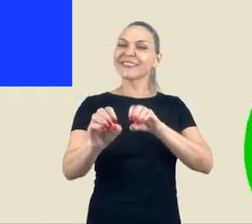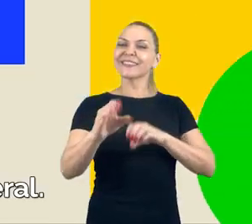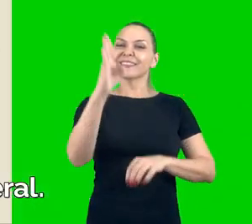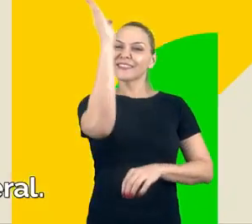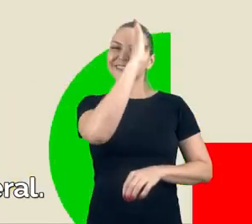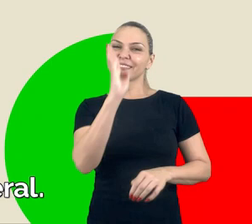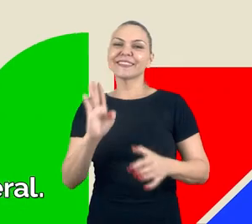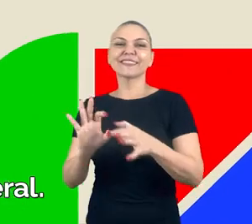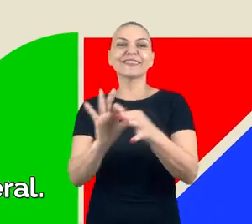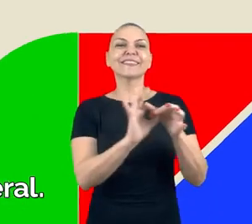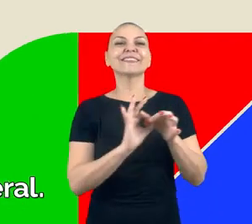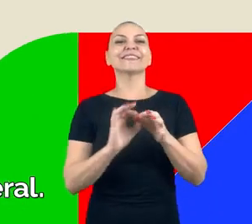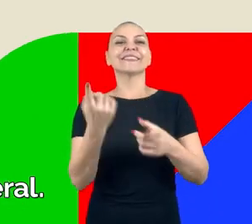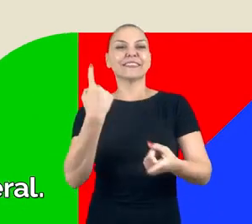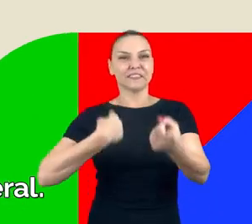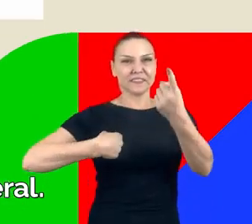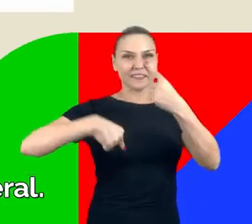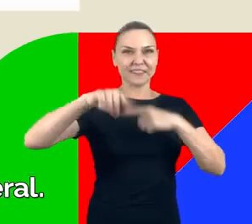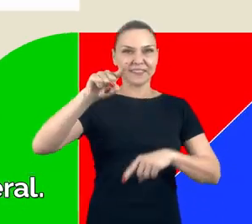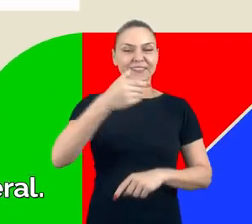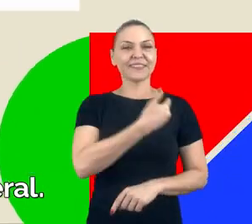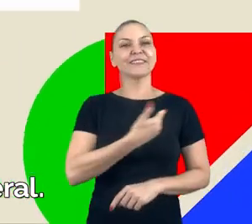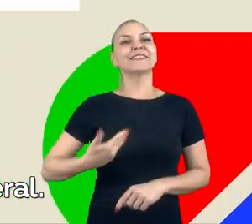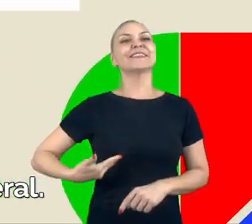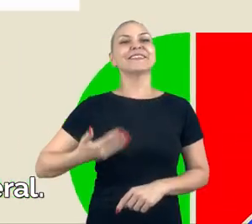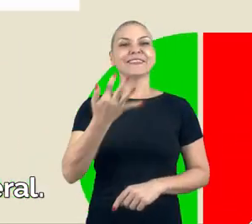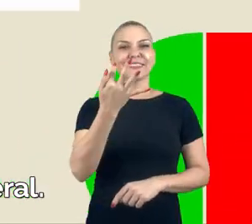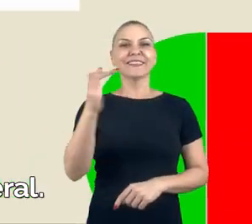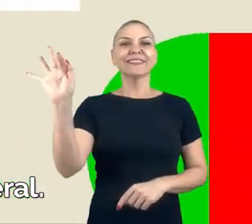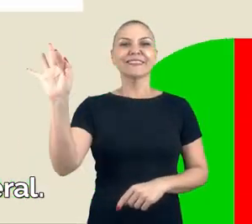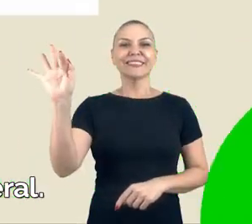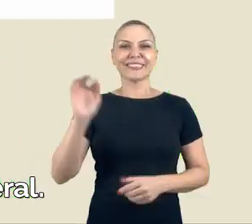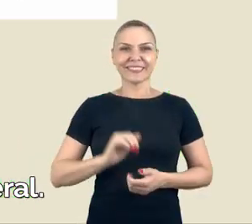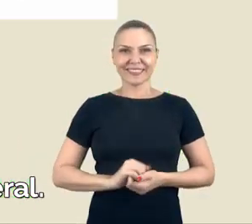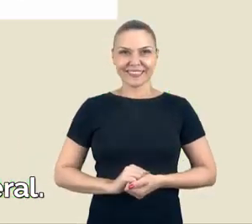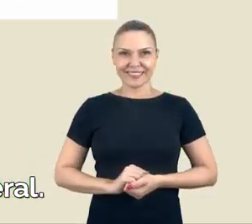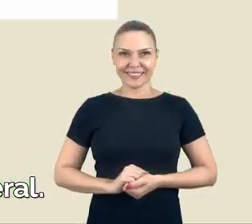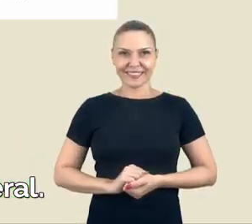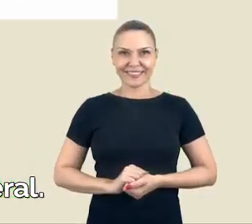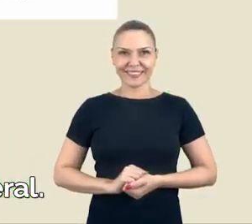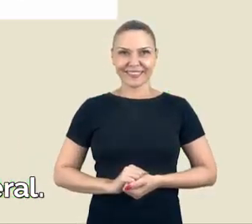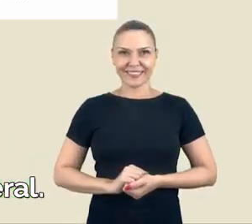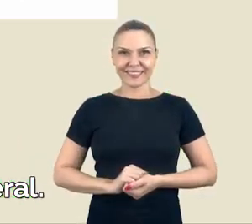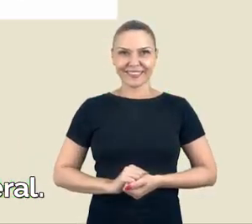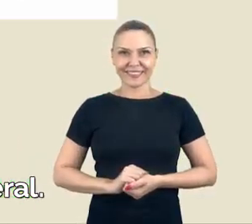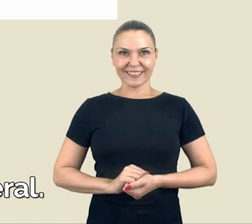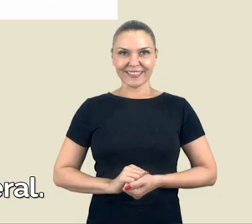Ministério da Educação. Brasil. União e Reconstrução. Governo Federal.